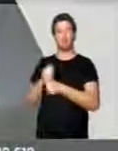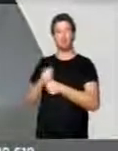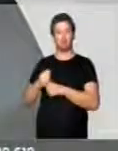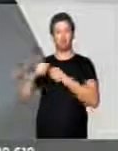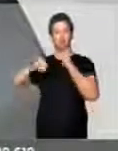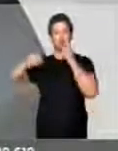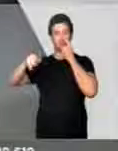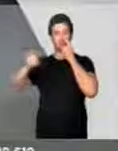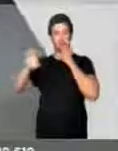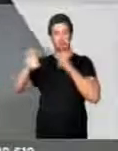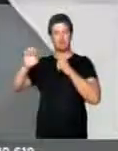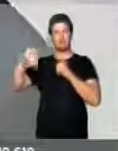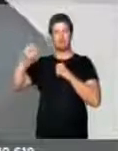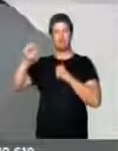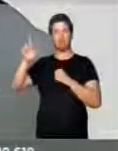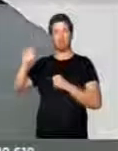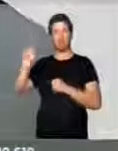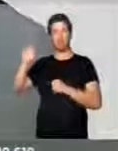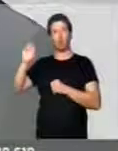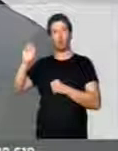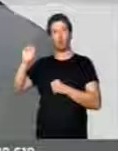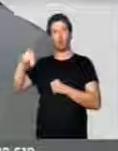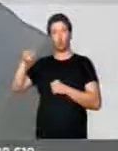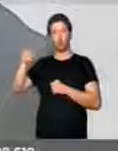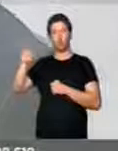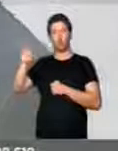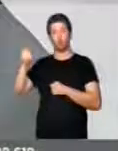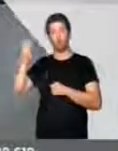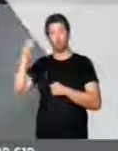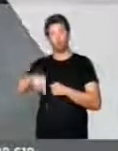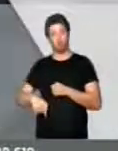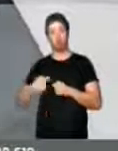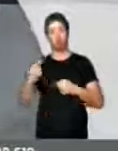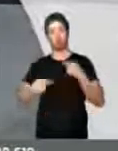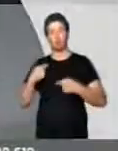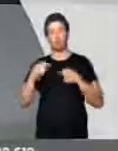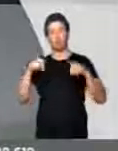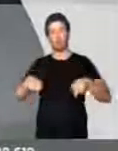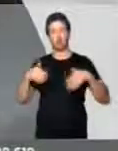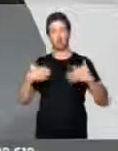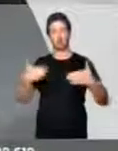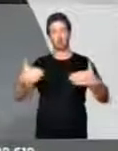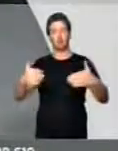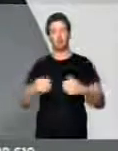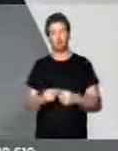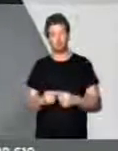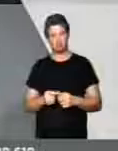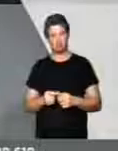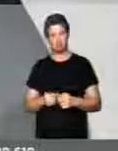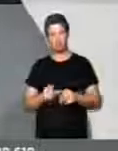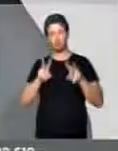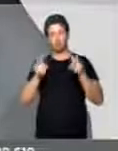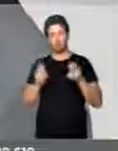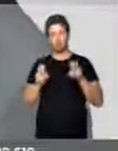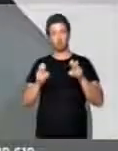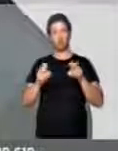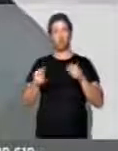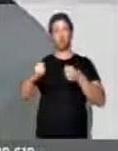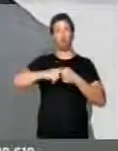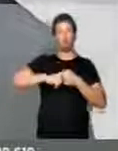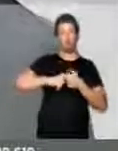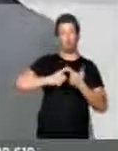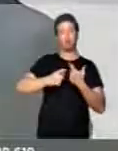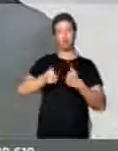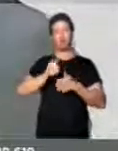conhecido, que aqui veio tratar de alguns assuntos na esplanada dos ministérios, referente a convênios